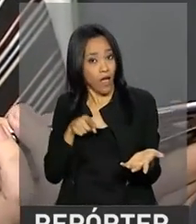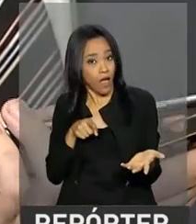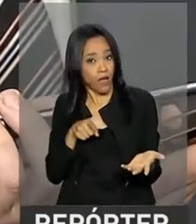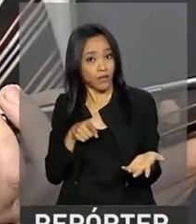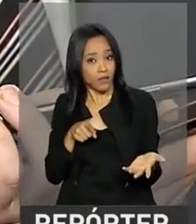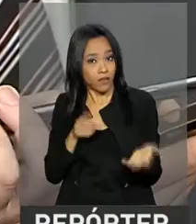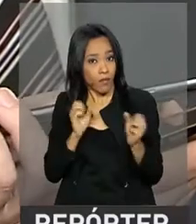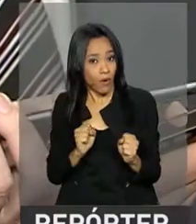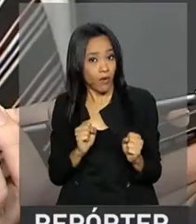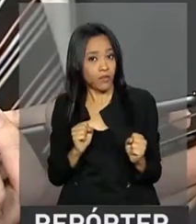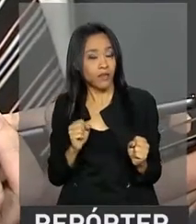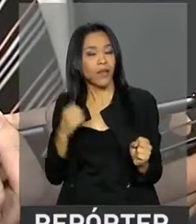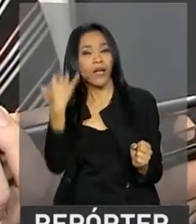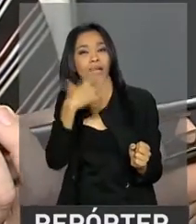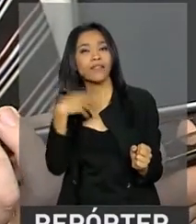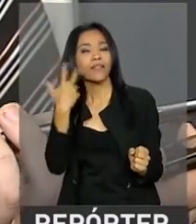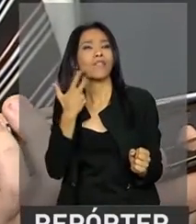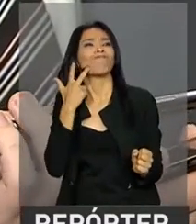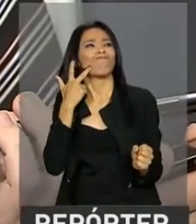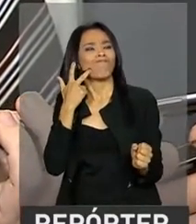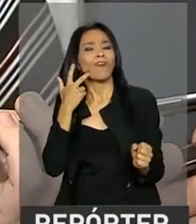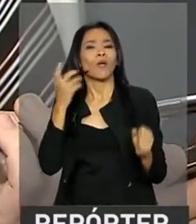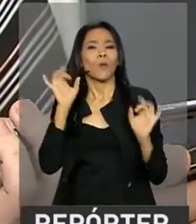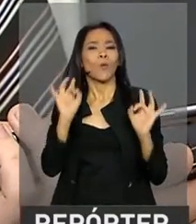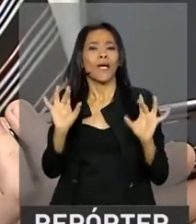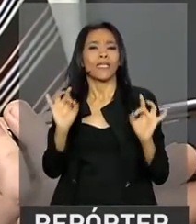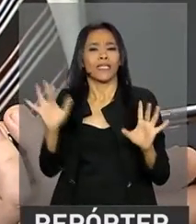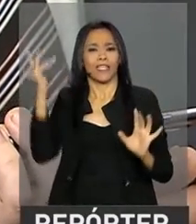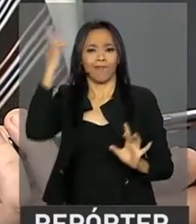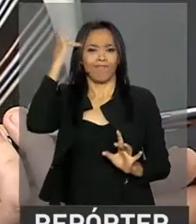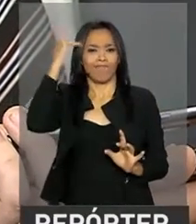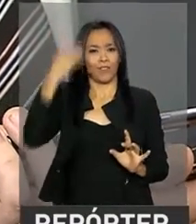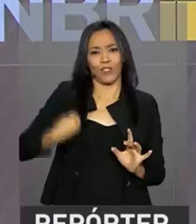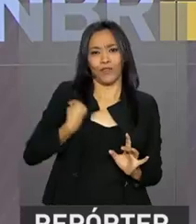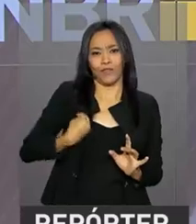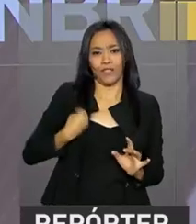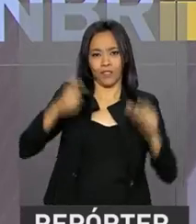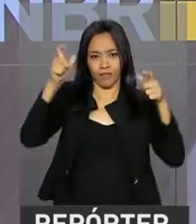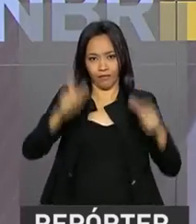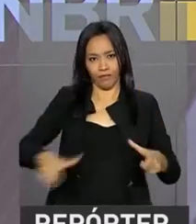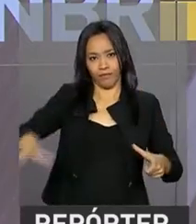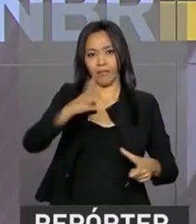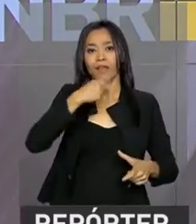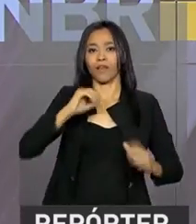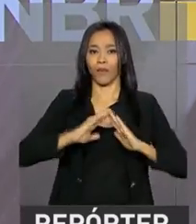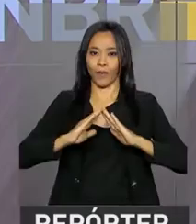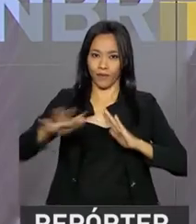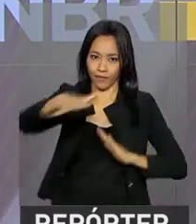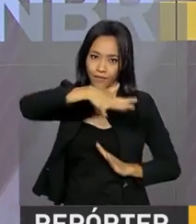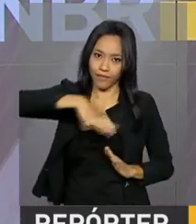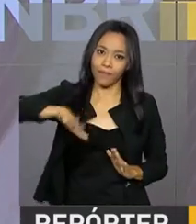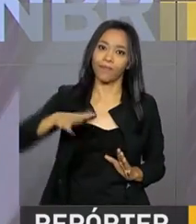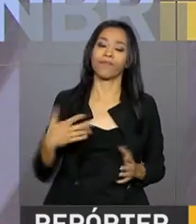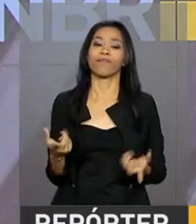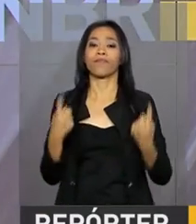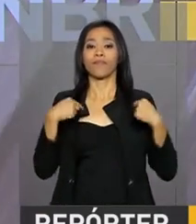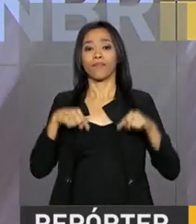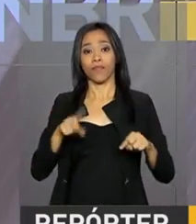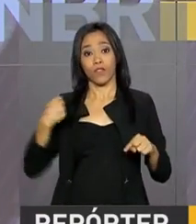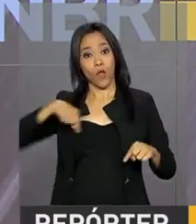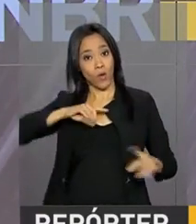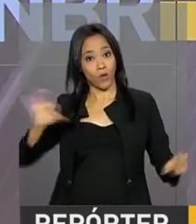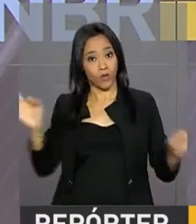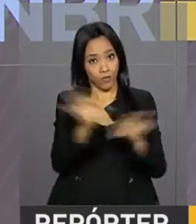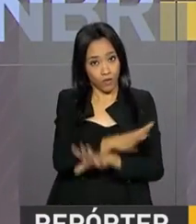possa um dia ser cantada também pela qualidade de vida da sua gente e do seu povo. E nós ficamos por aqui. Voltamos às três da